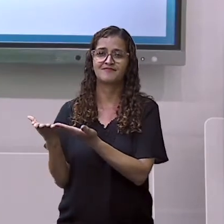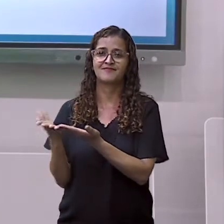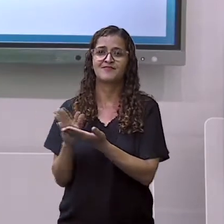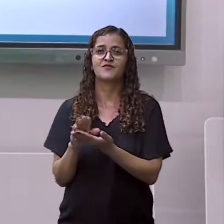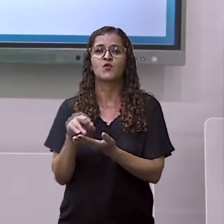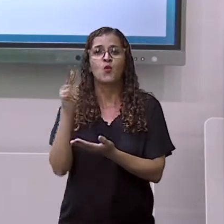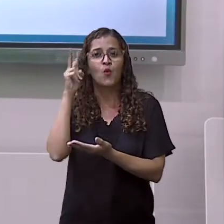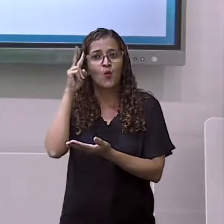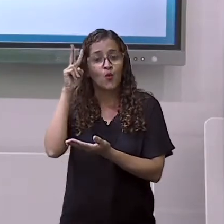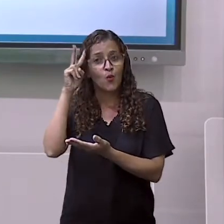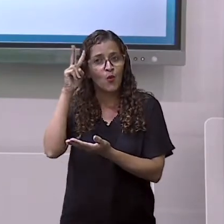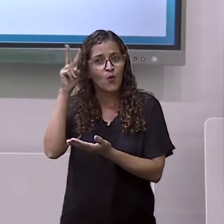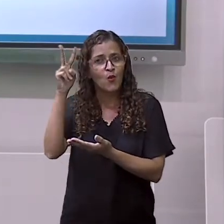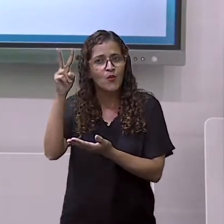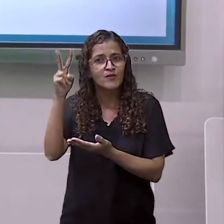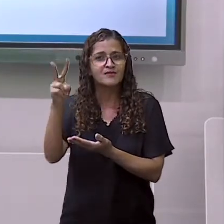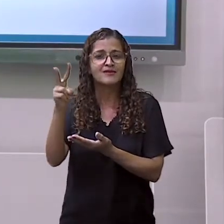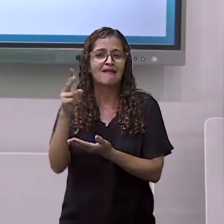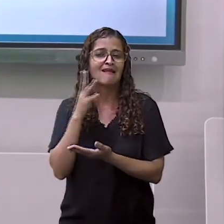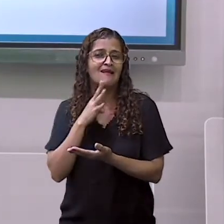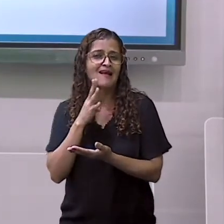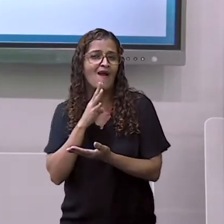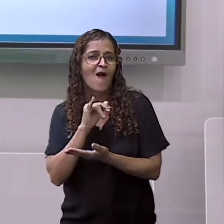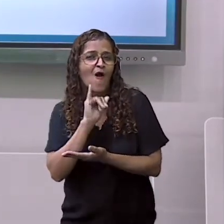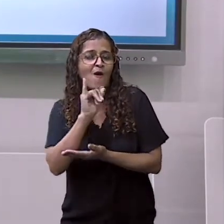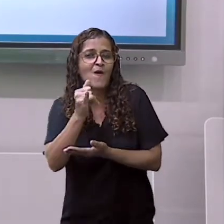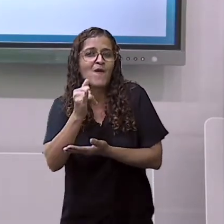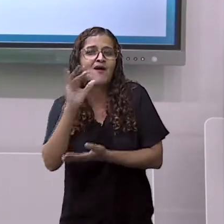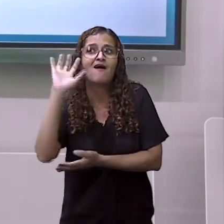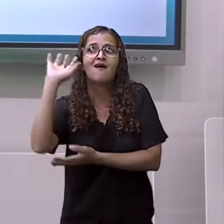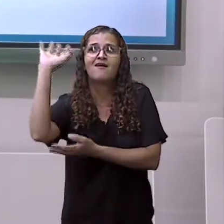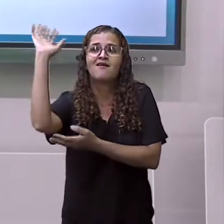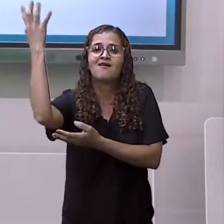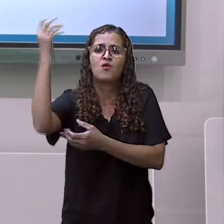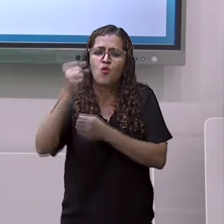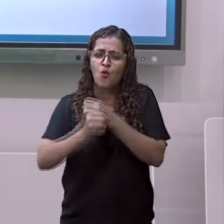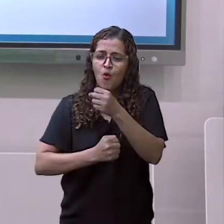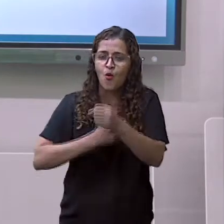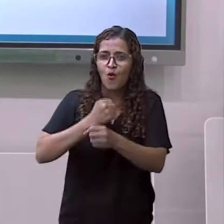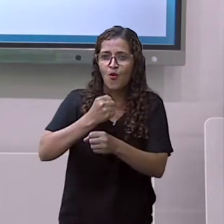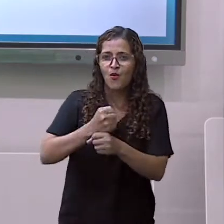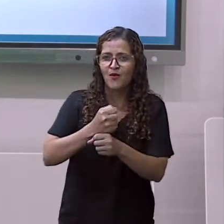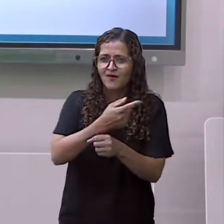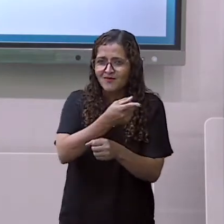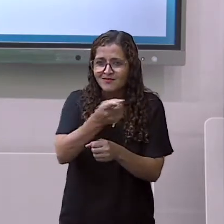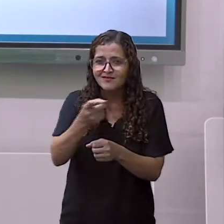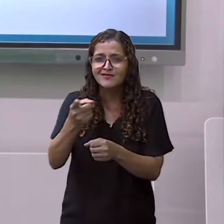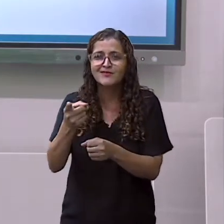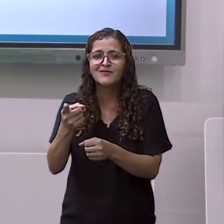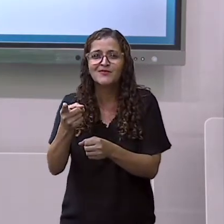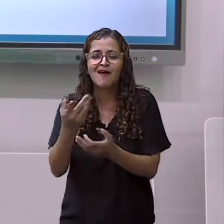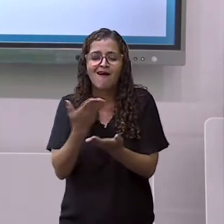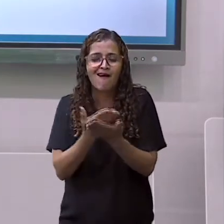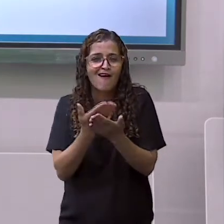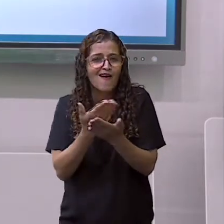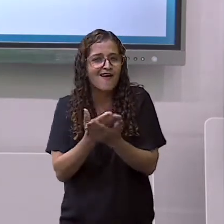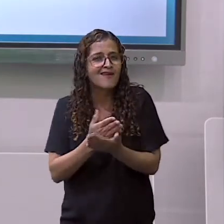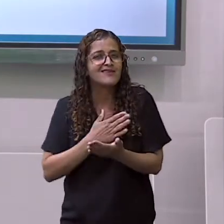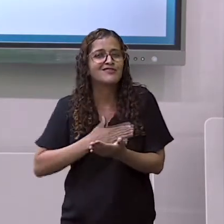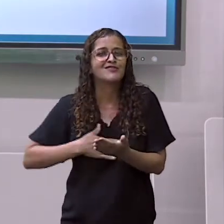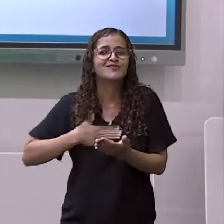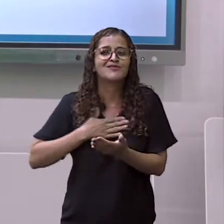quatro estações do ano. Vocês vão fazer rapidinho e vão gostar demais dessa aula porque